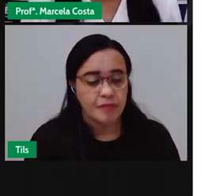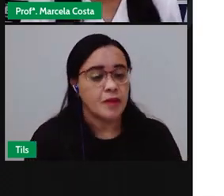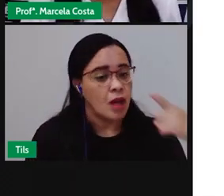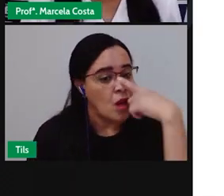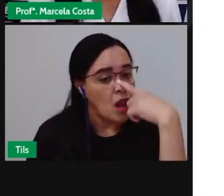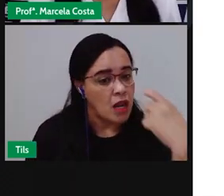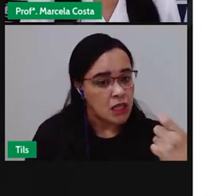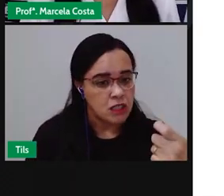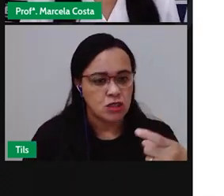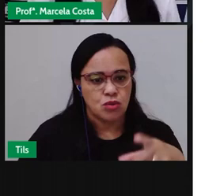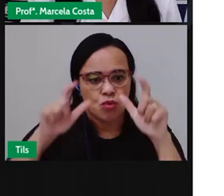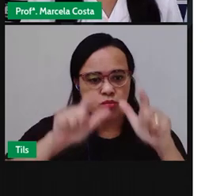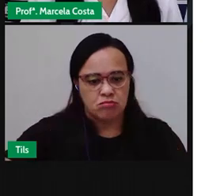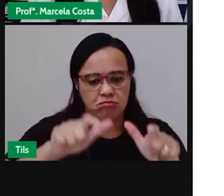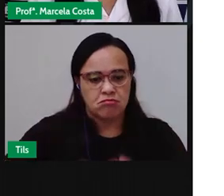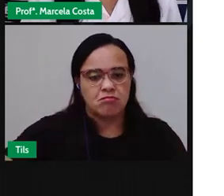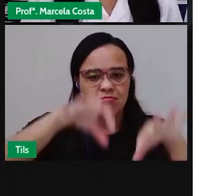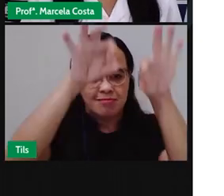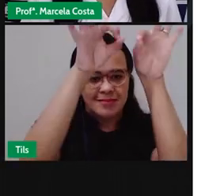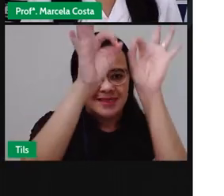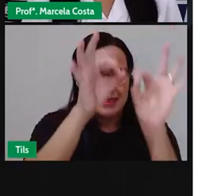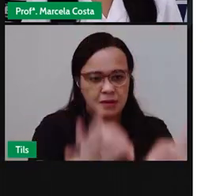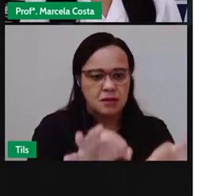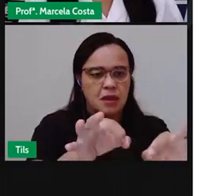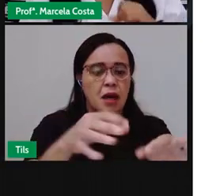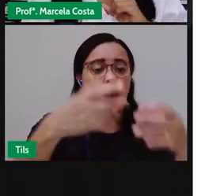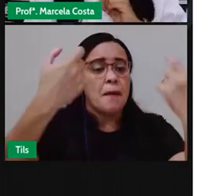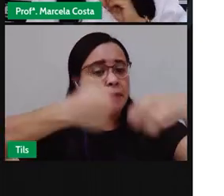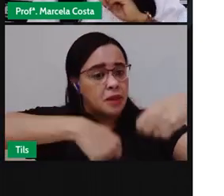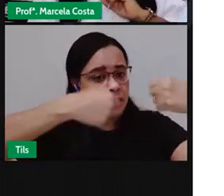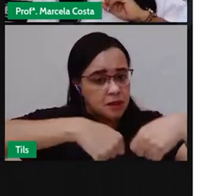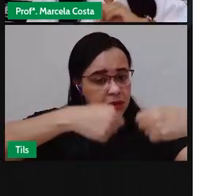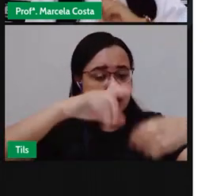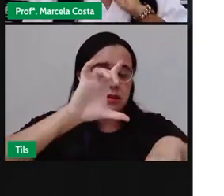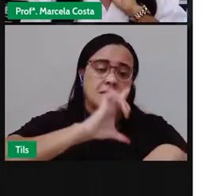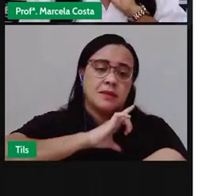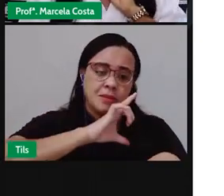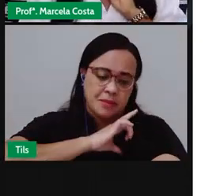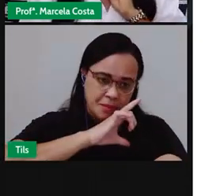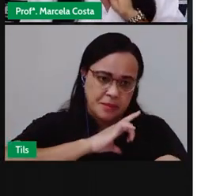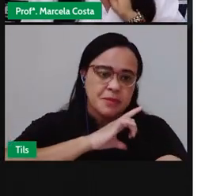correta. Como é que a gente pode fazer isso próprio?